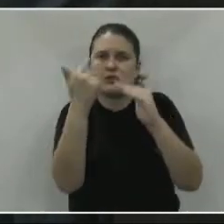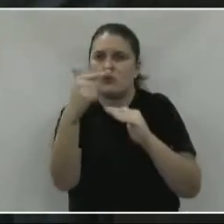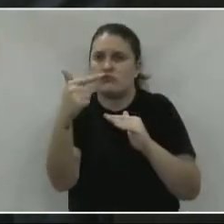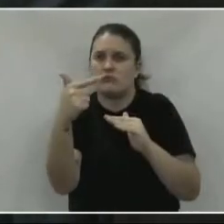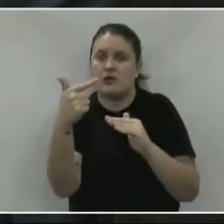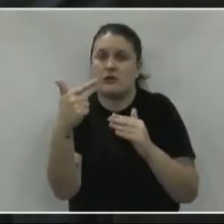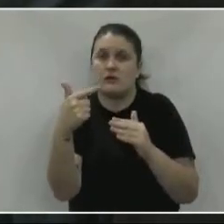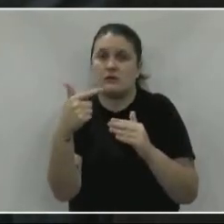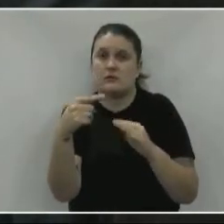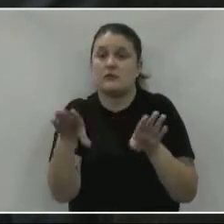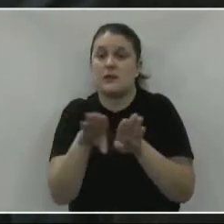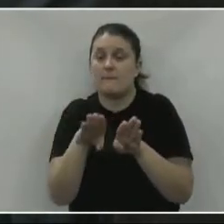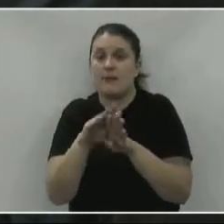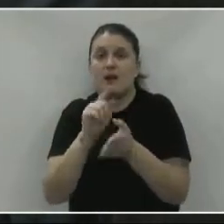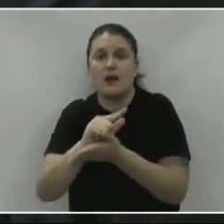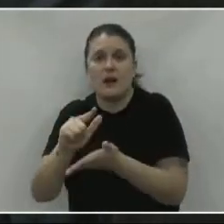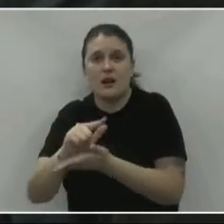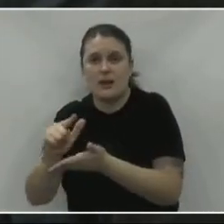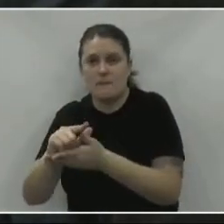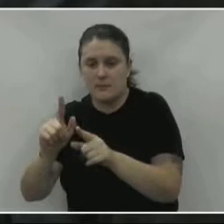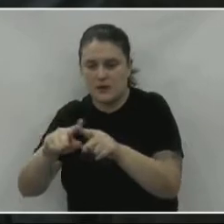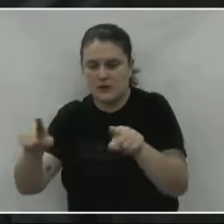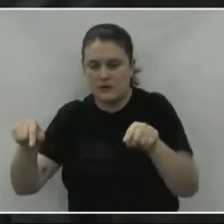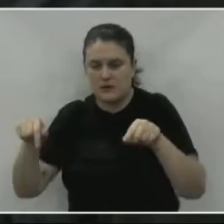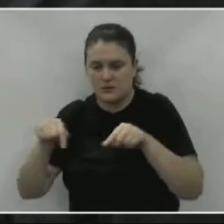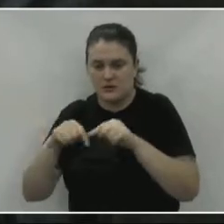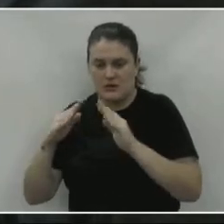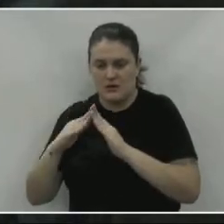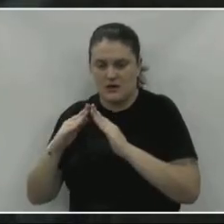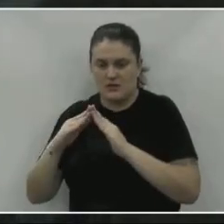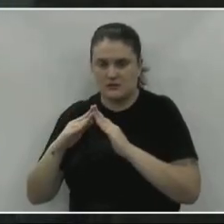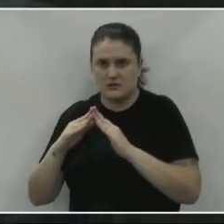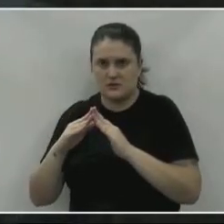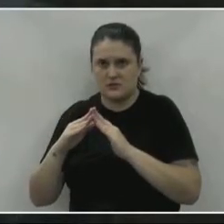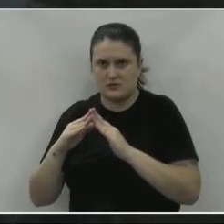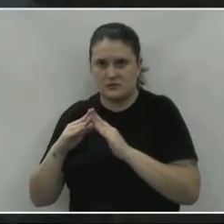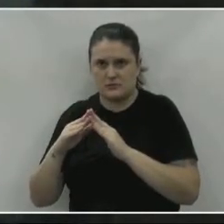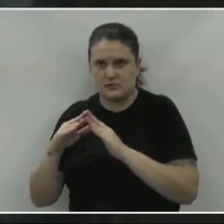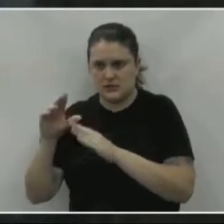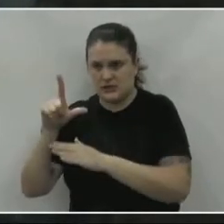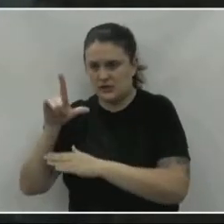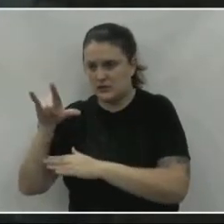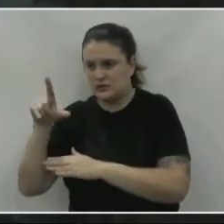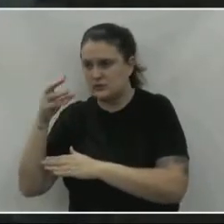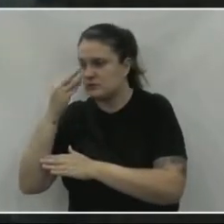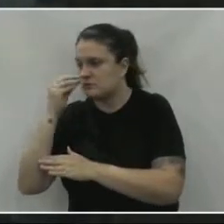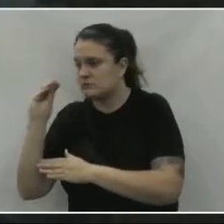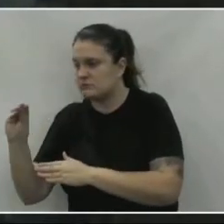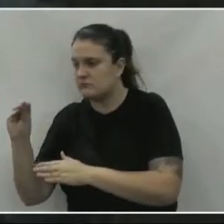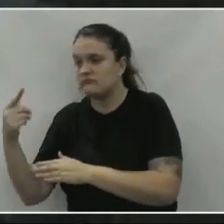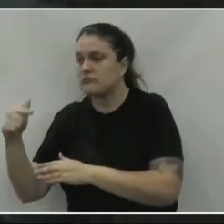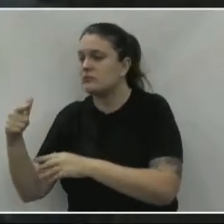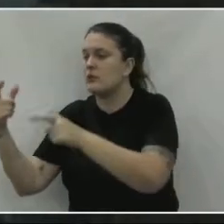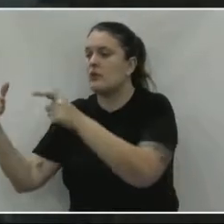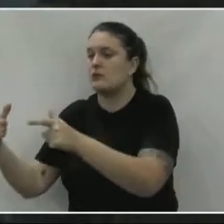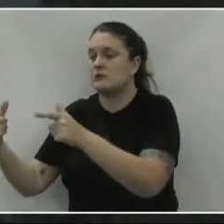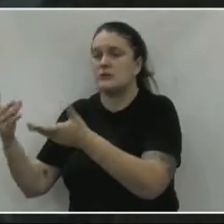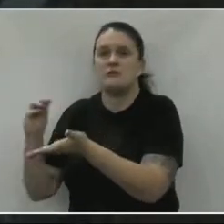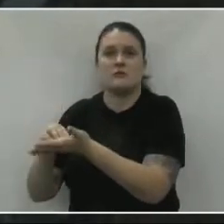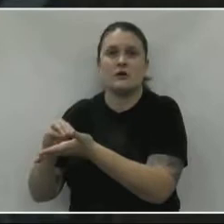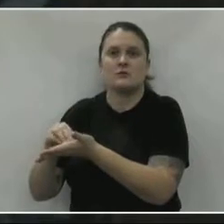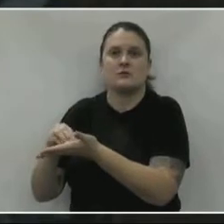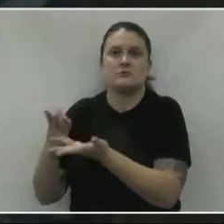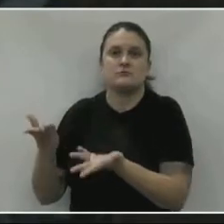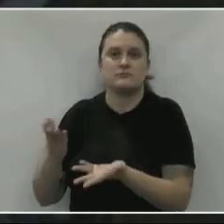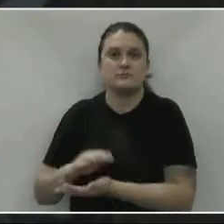caçambas ali, que o vereador Almires falou. Na verdade, a pessoa não tem onde colocar os resíduos. Vai